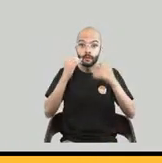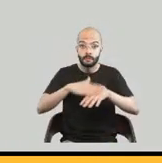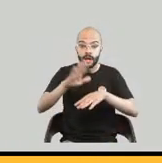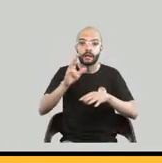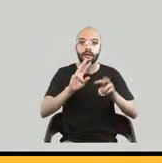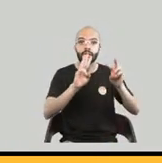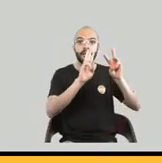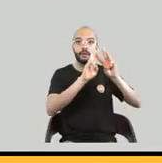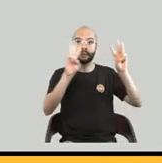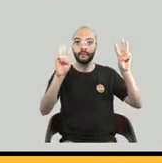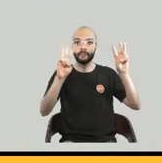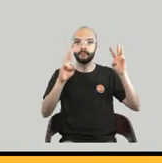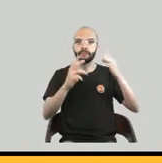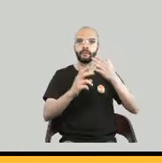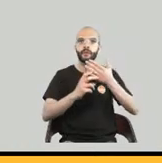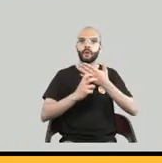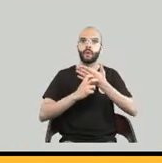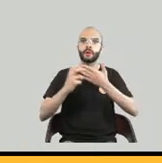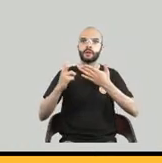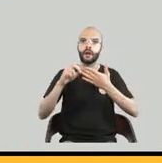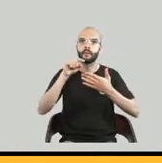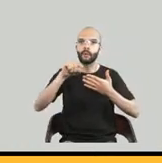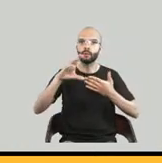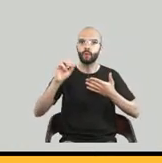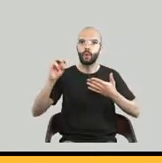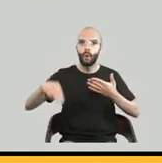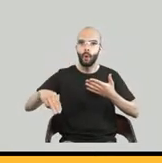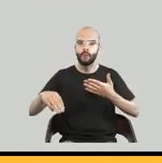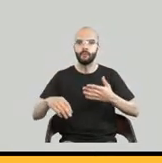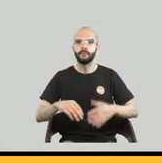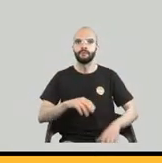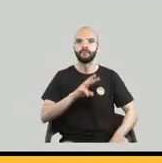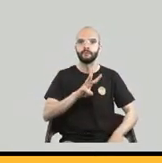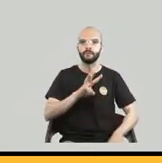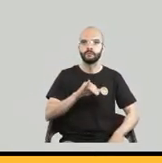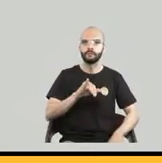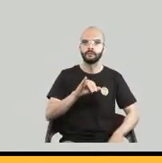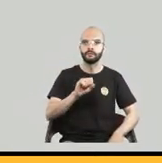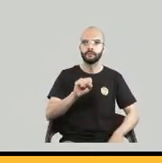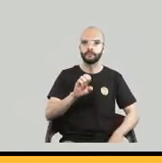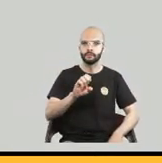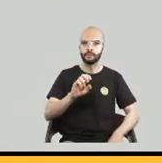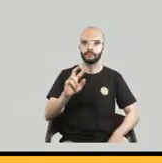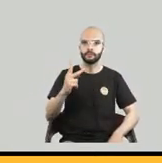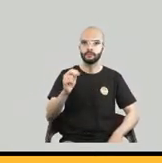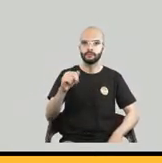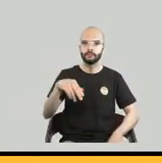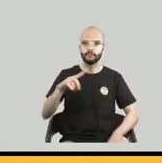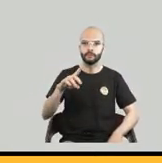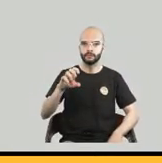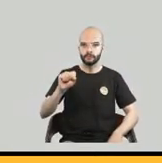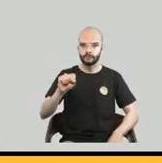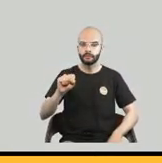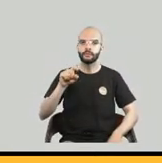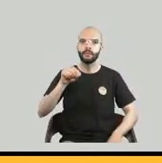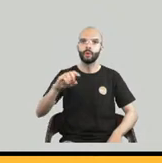gente tem a gente está aberto para resolver todos os problemas de comunicação com todas as pessoas e todas as empresas